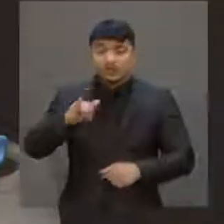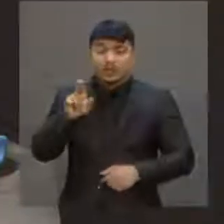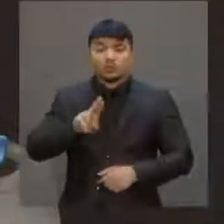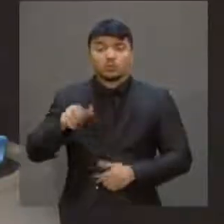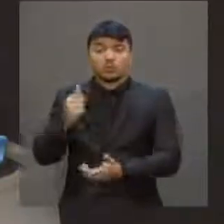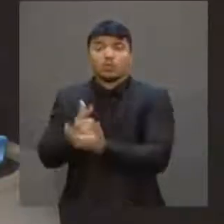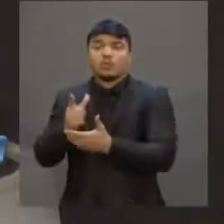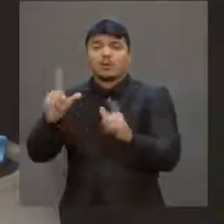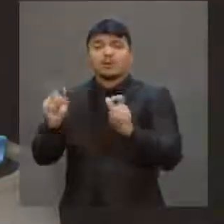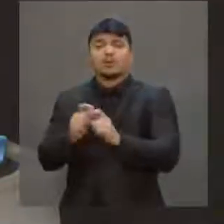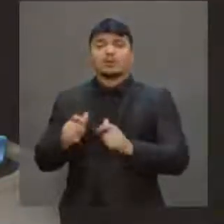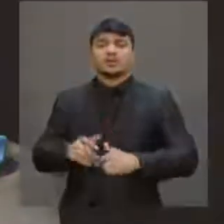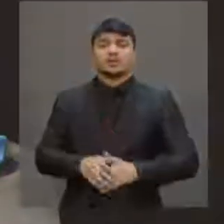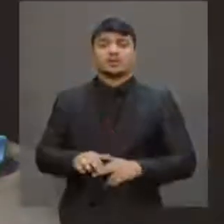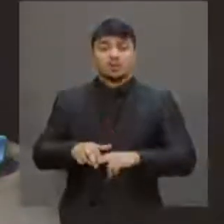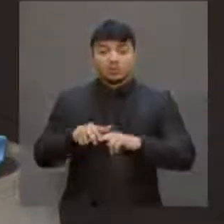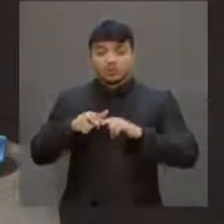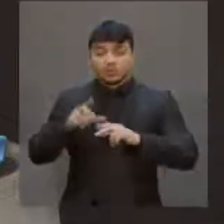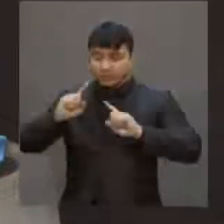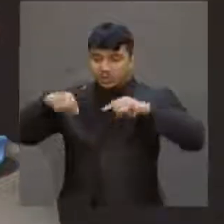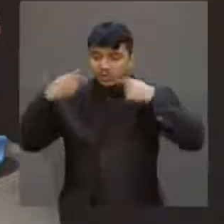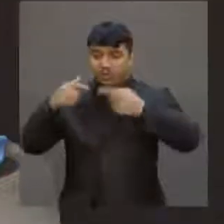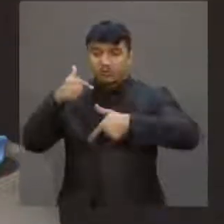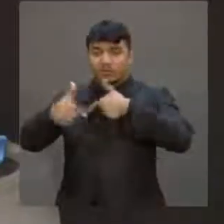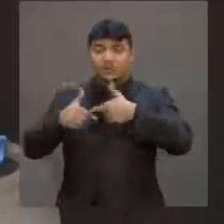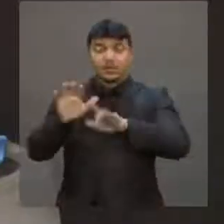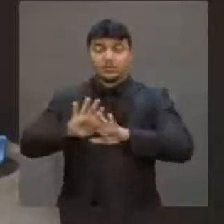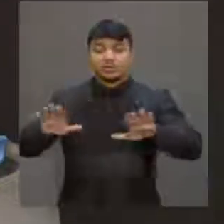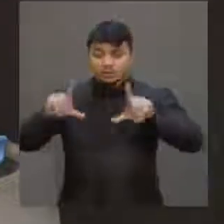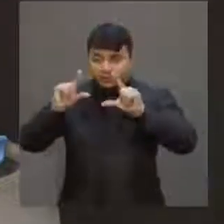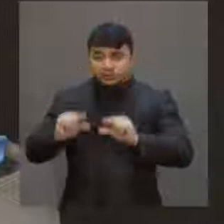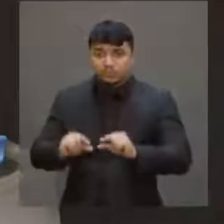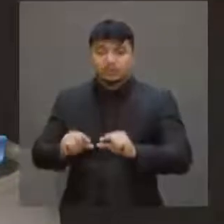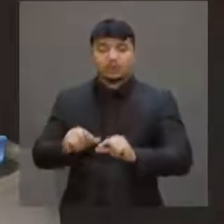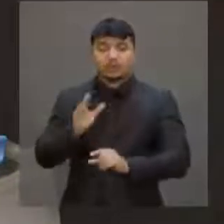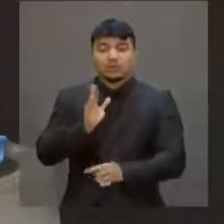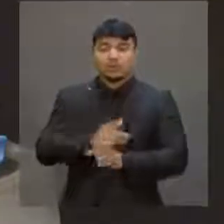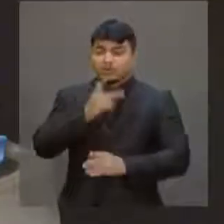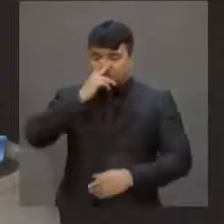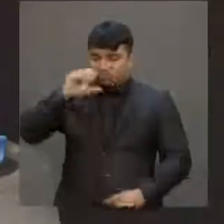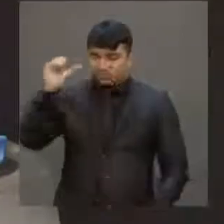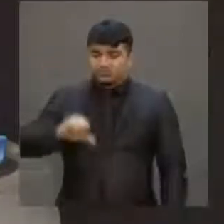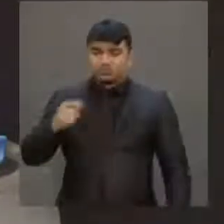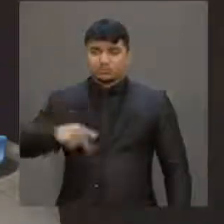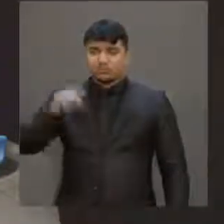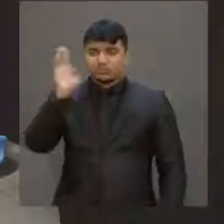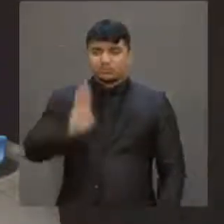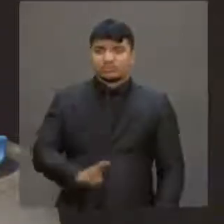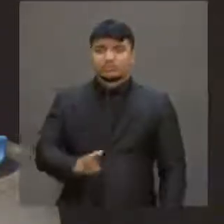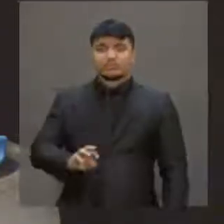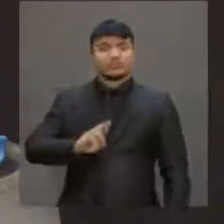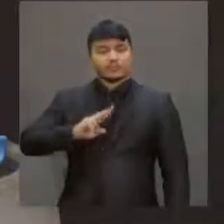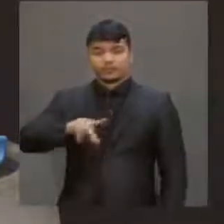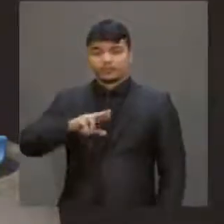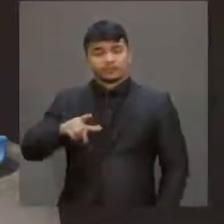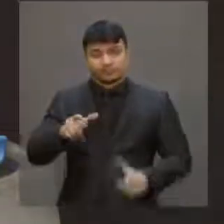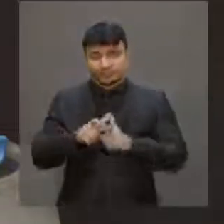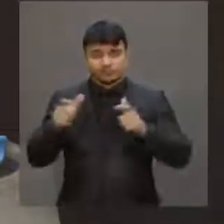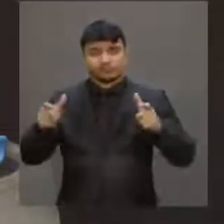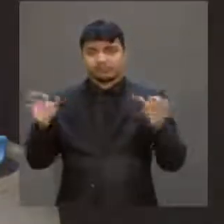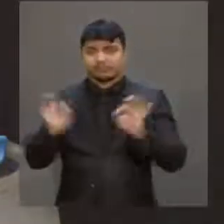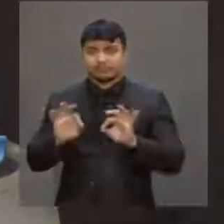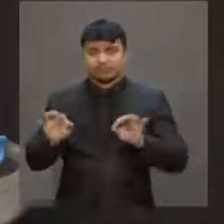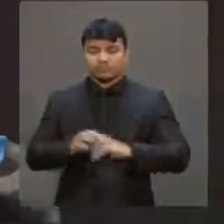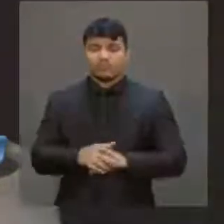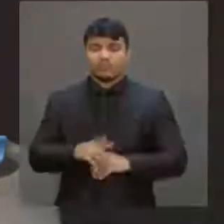portanto. Foi isso que a reforma trabalhista causou. Ela piorou a qualidade do trabalho no Brasil. Ela não ampliou os postos de